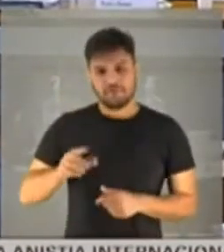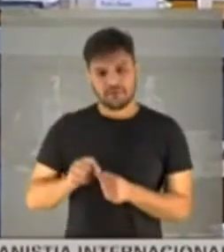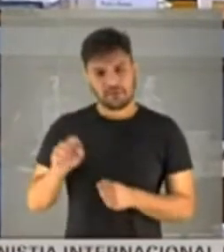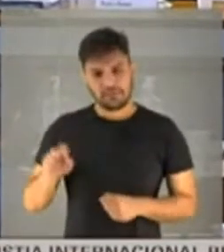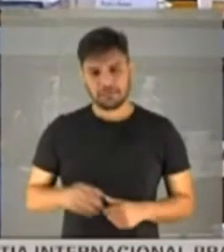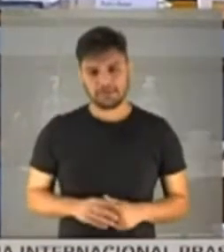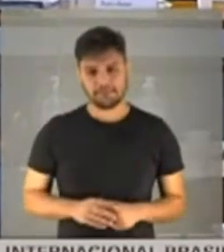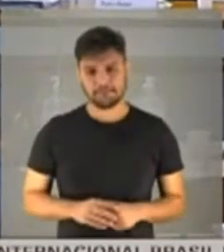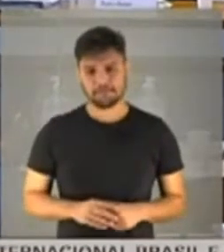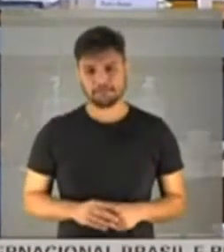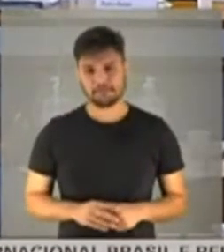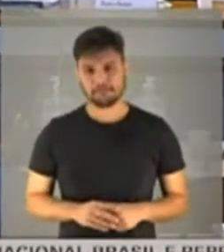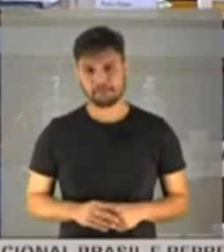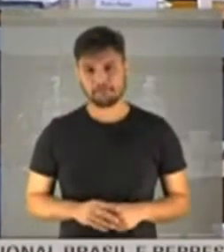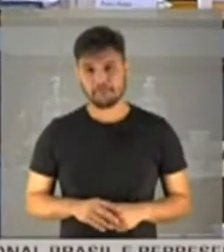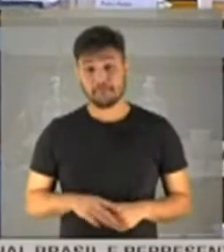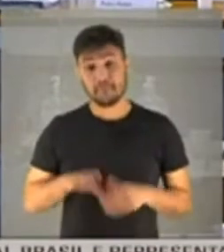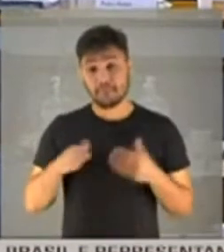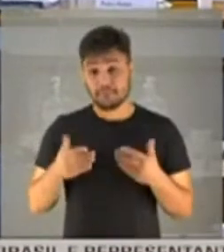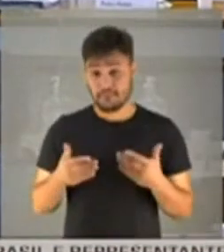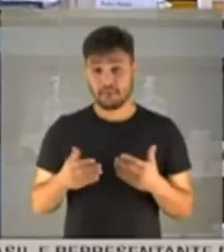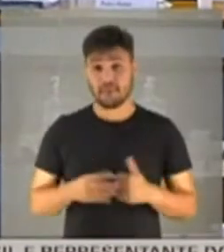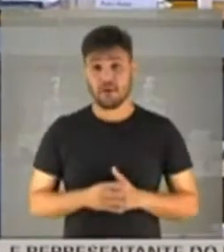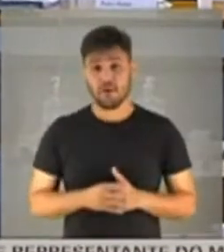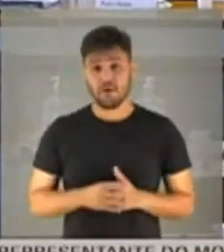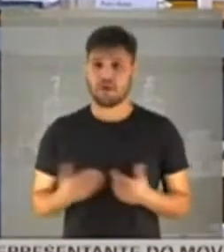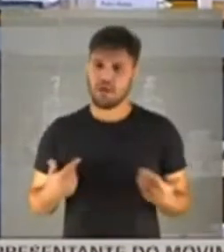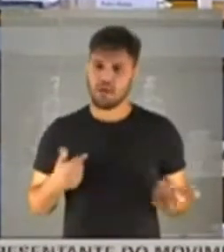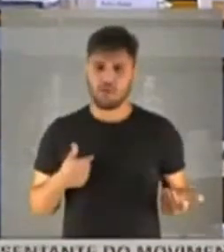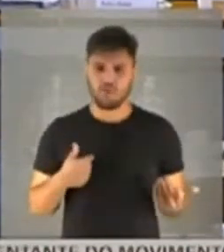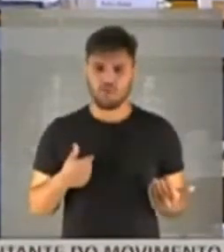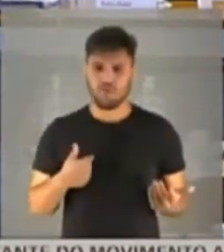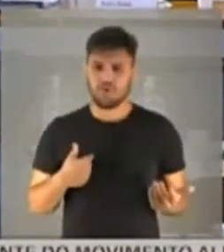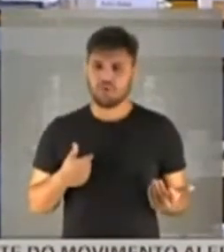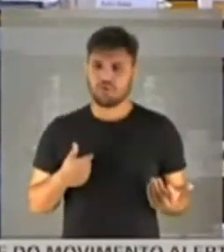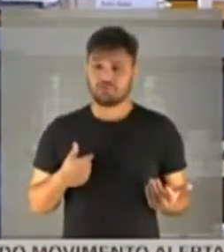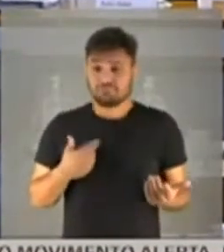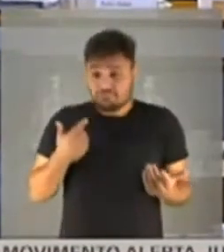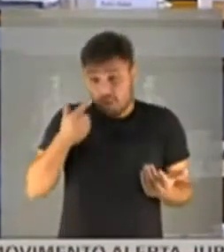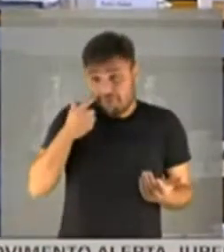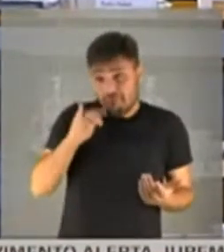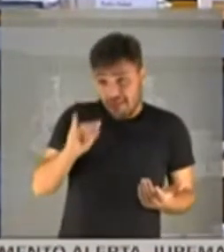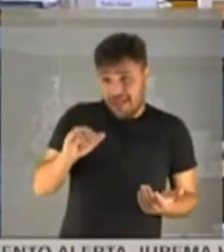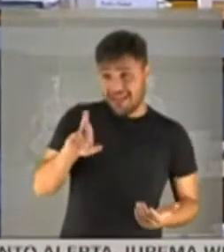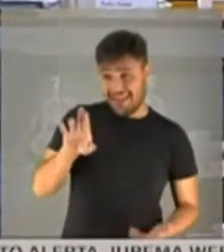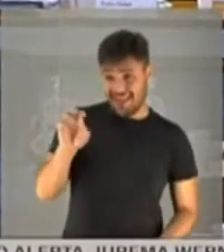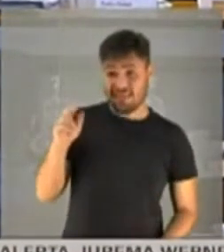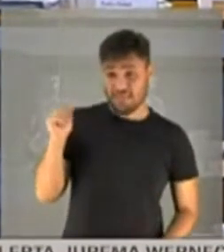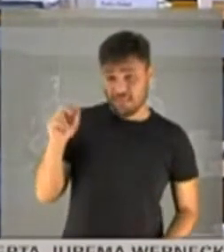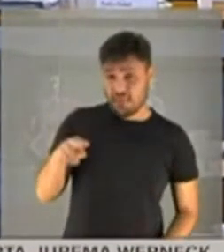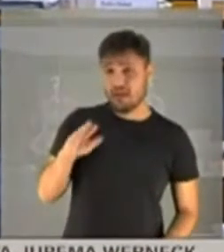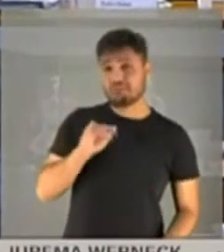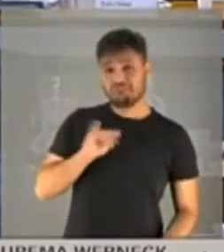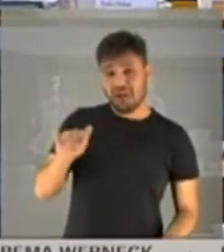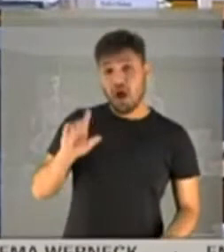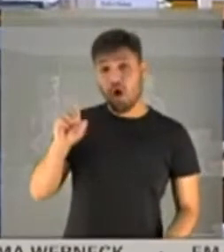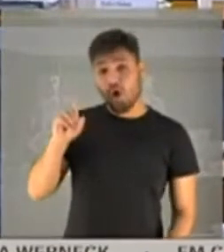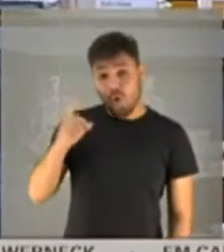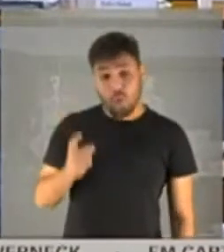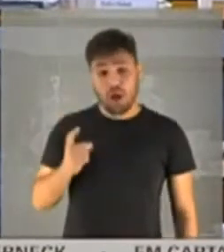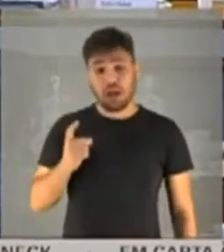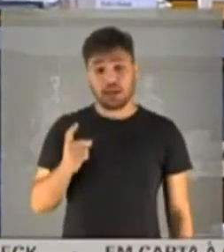Nesse caso específico, senador Renan, eu não posso, por exemplo, o senador, o ex